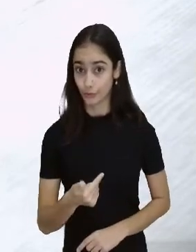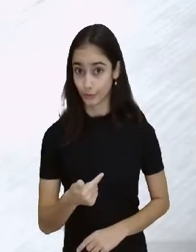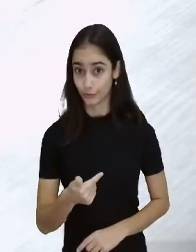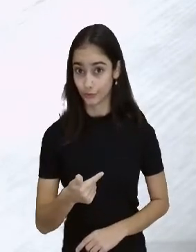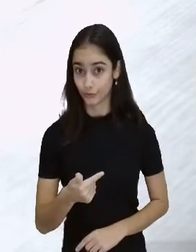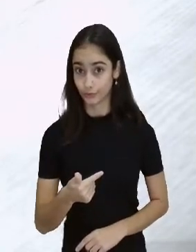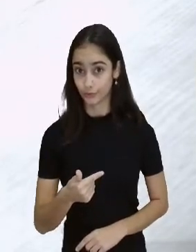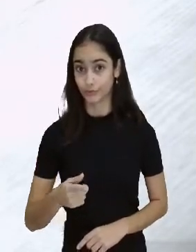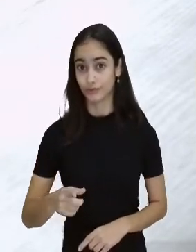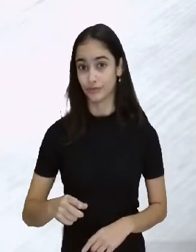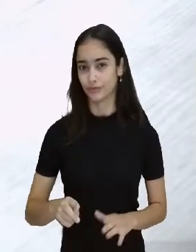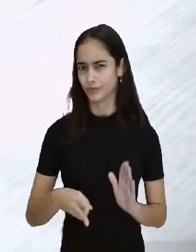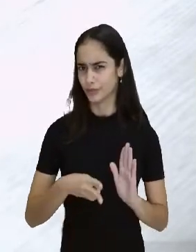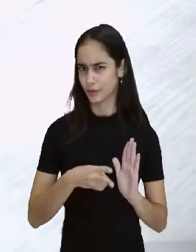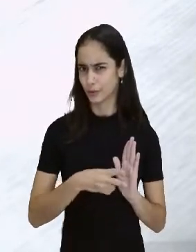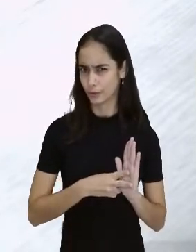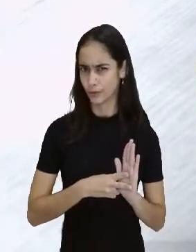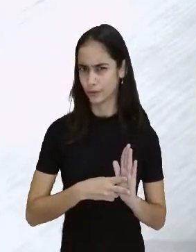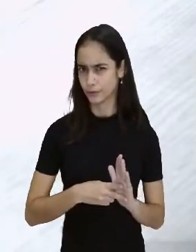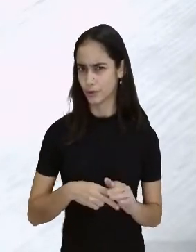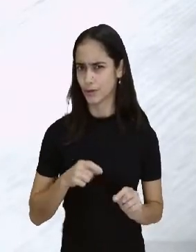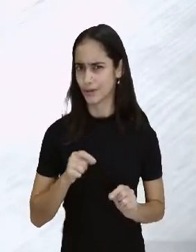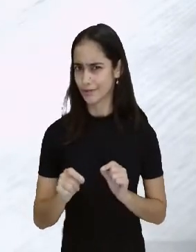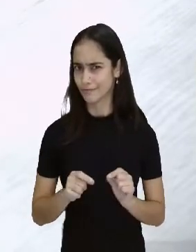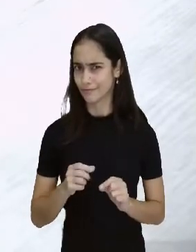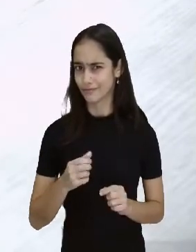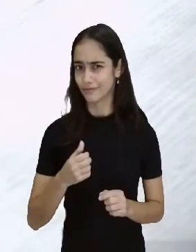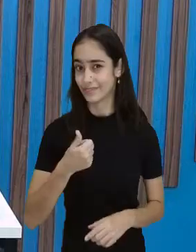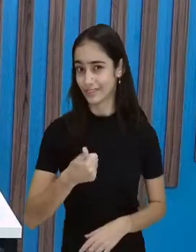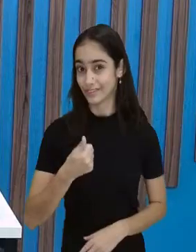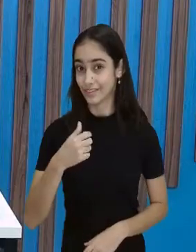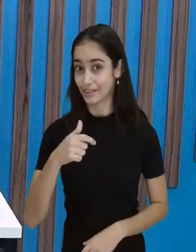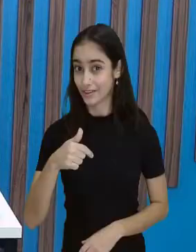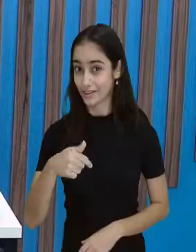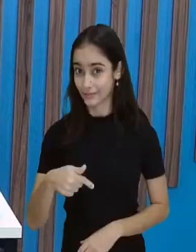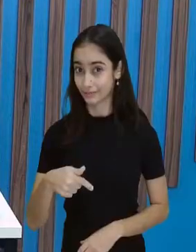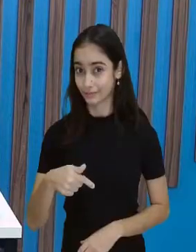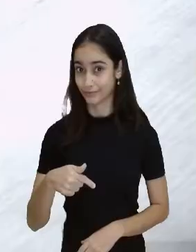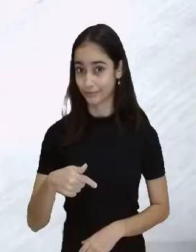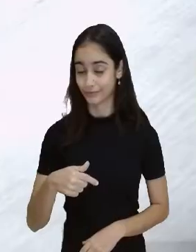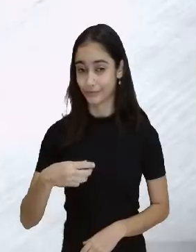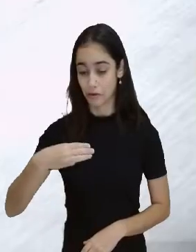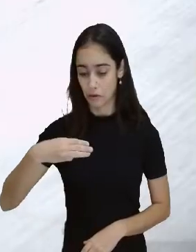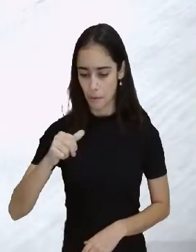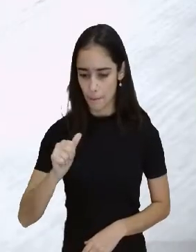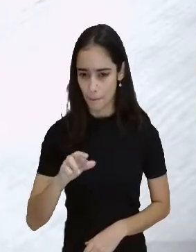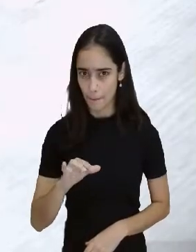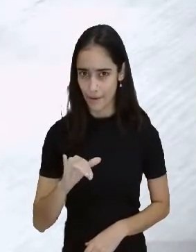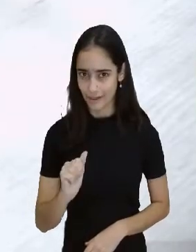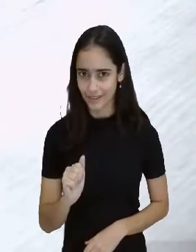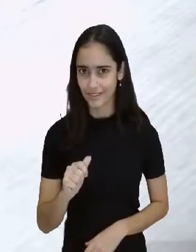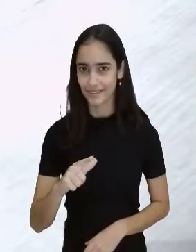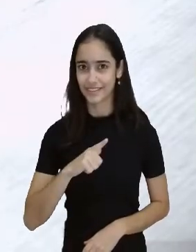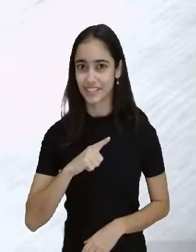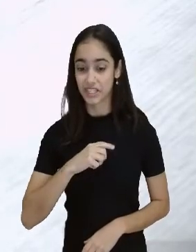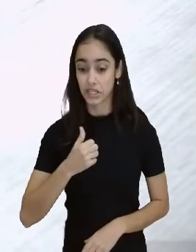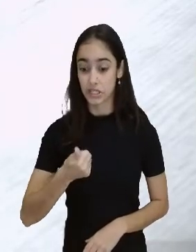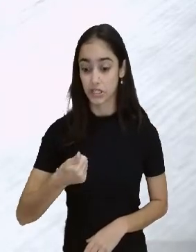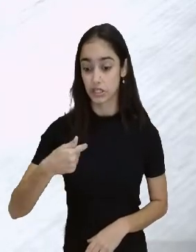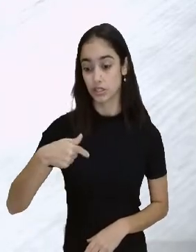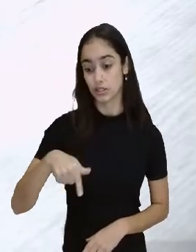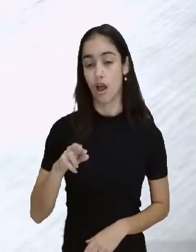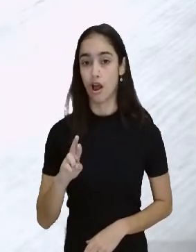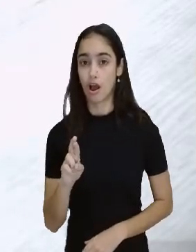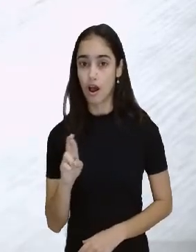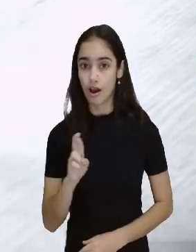2, 15, 16, 17. Eita, Maria tem 17 reais. E esses 17